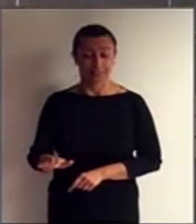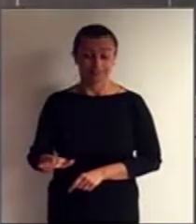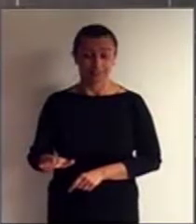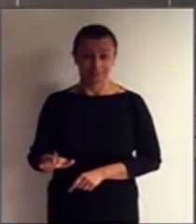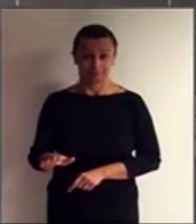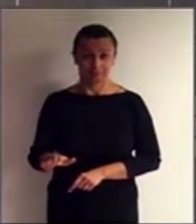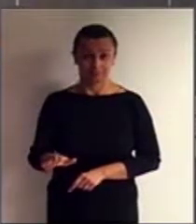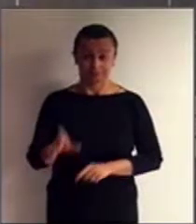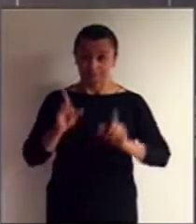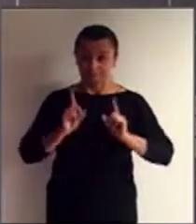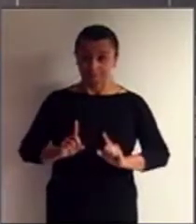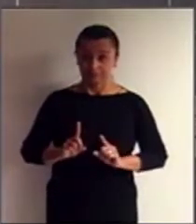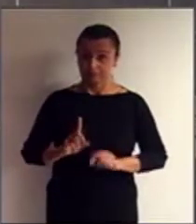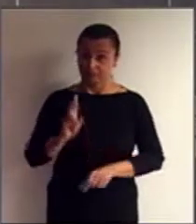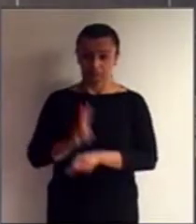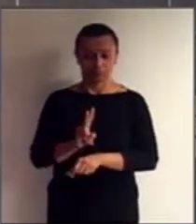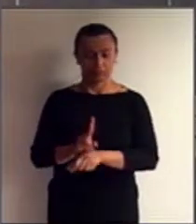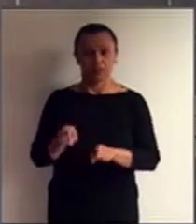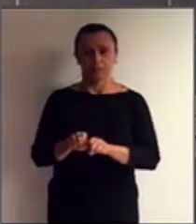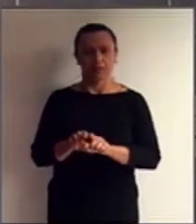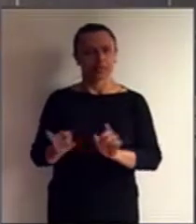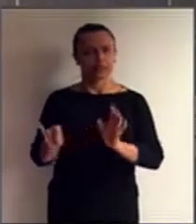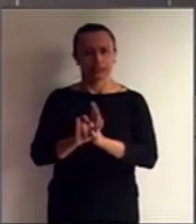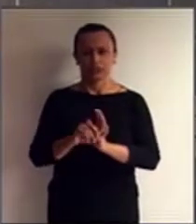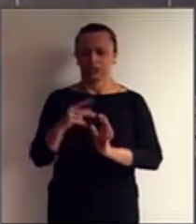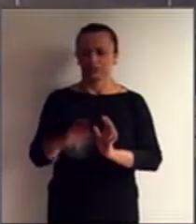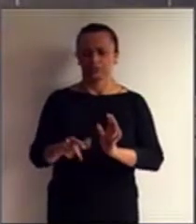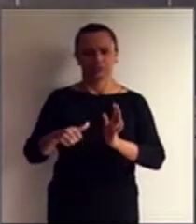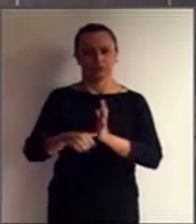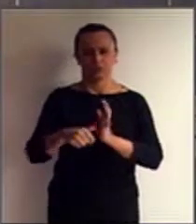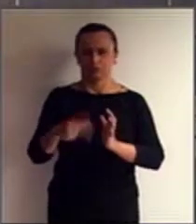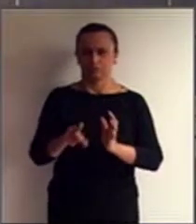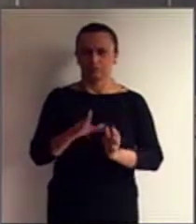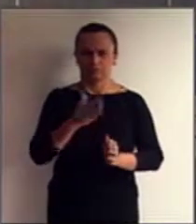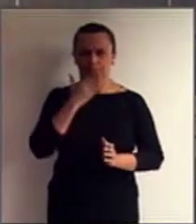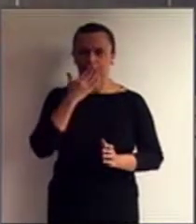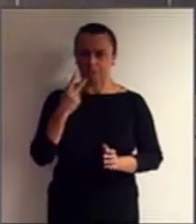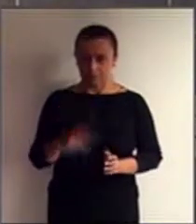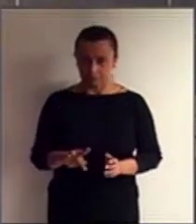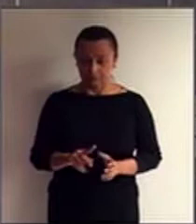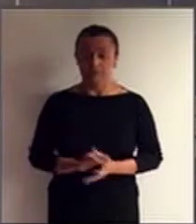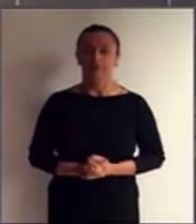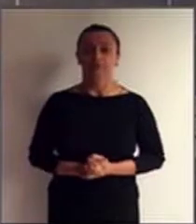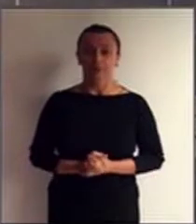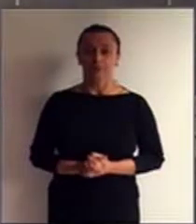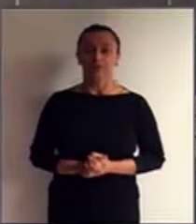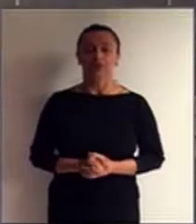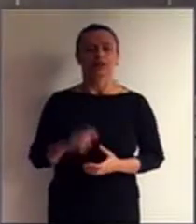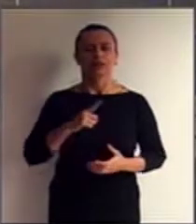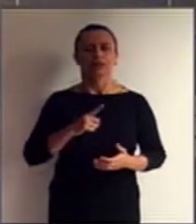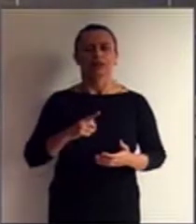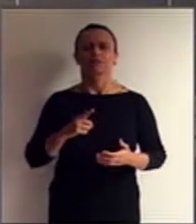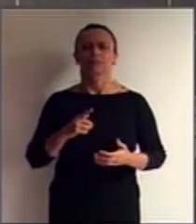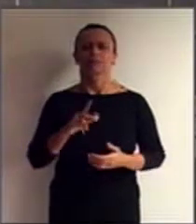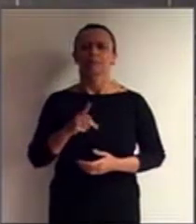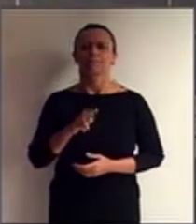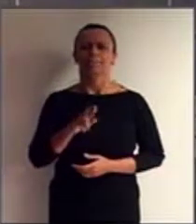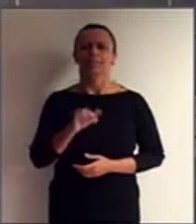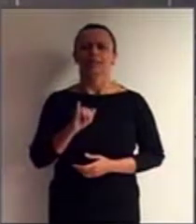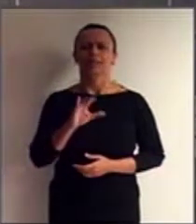de preservar a sua identidade. Então, estes são princípios que fundamentam, que